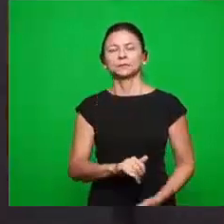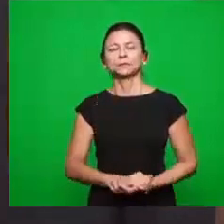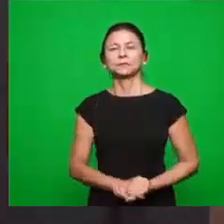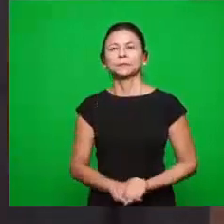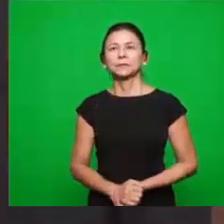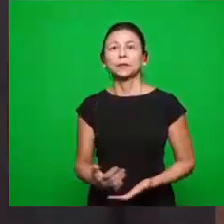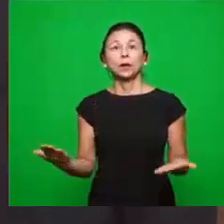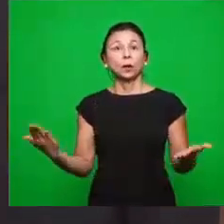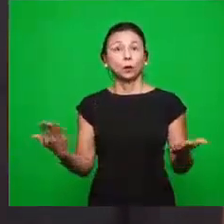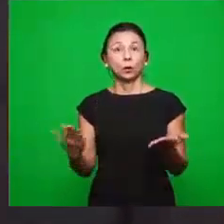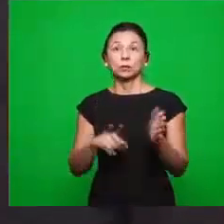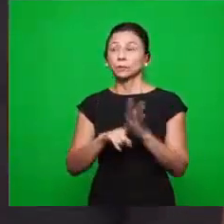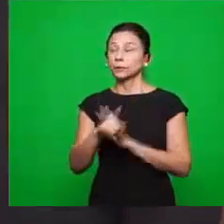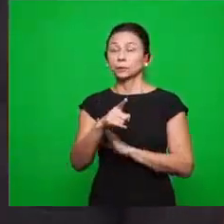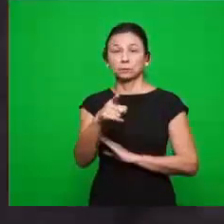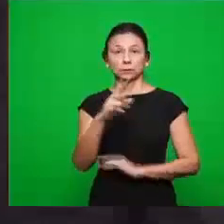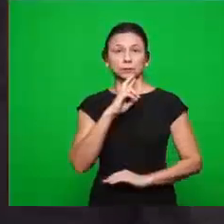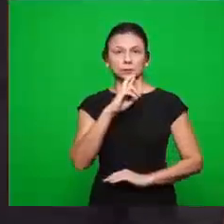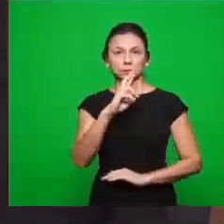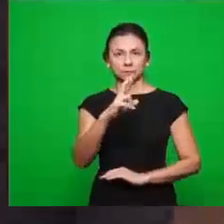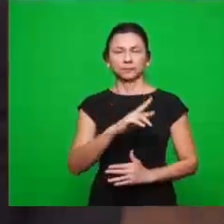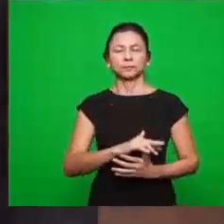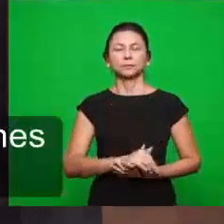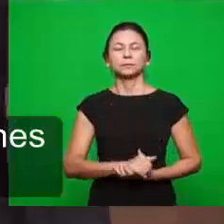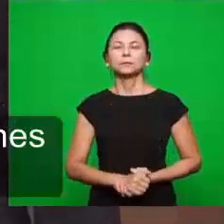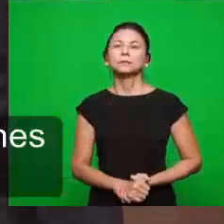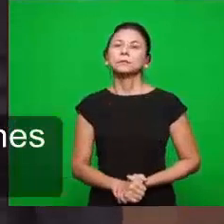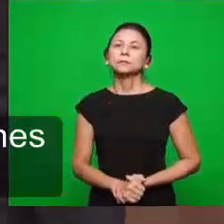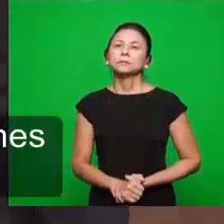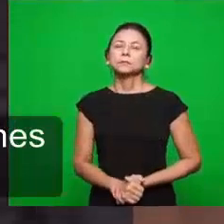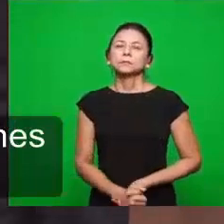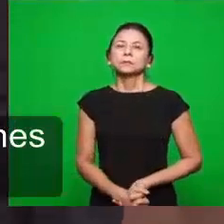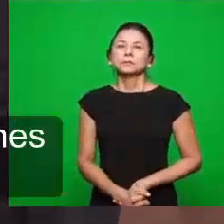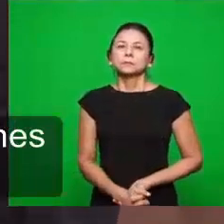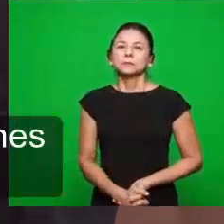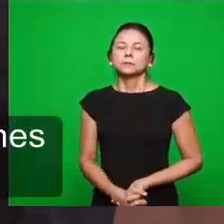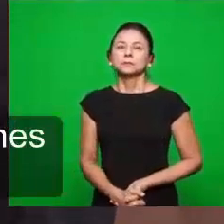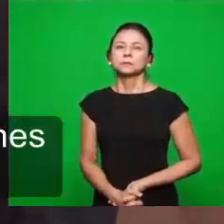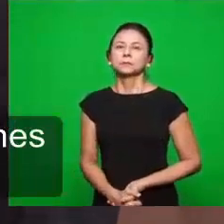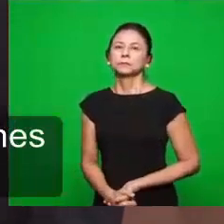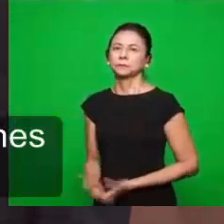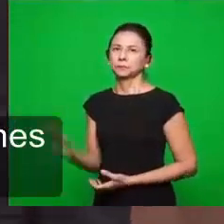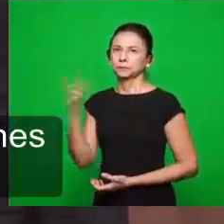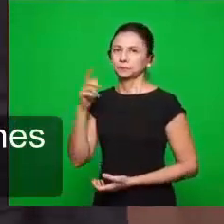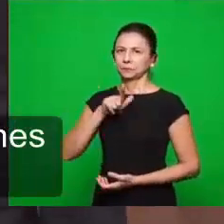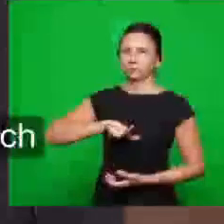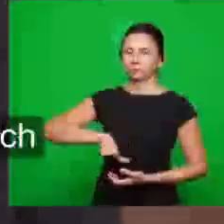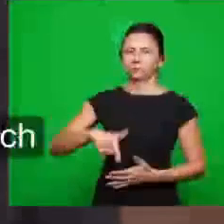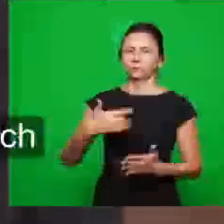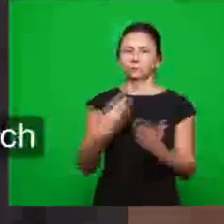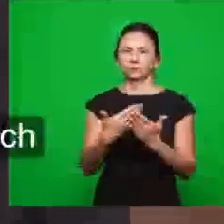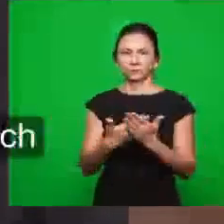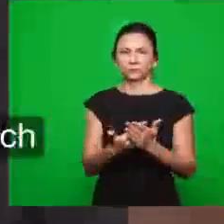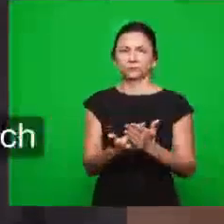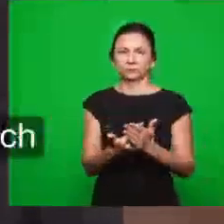dar para os irmãos responderem é o seguinte. Voltando ao estudo das cartas às igrejas da